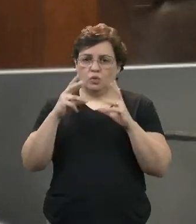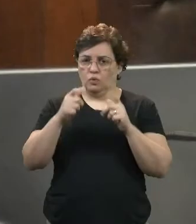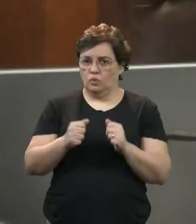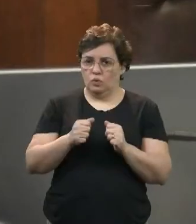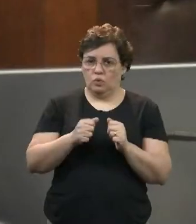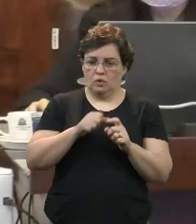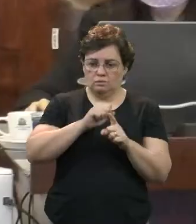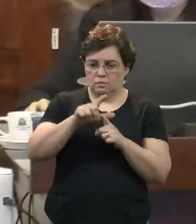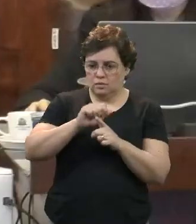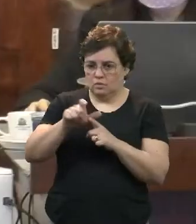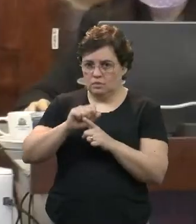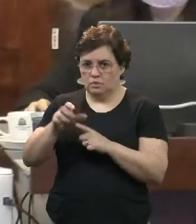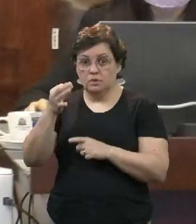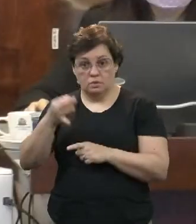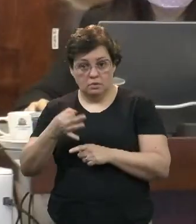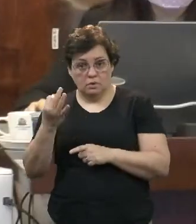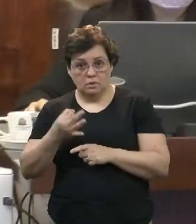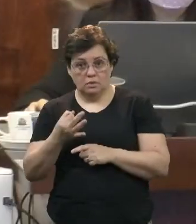parcelas. Certo?